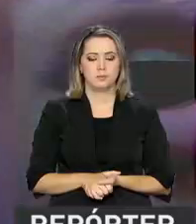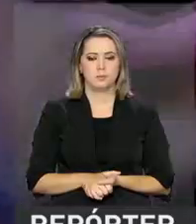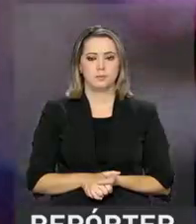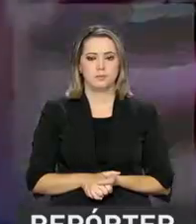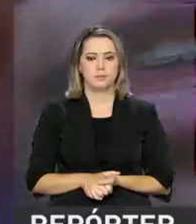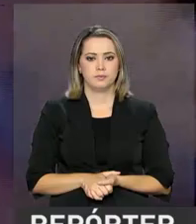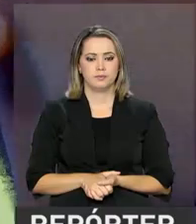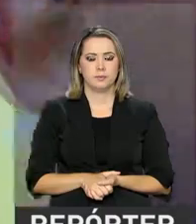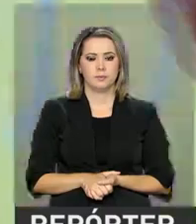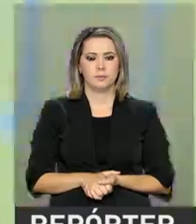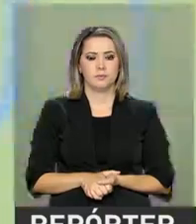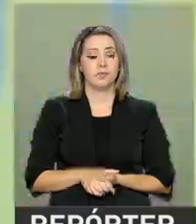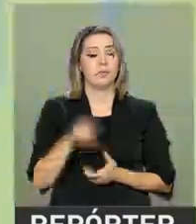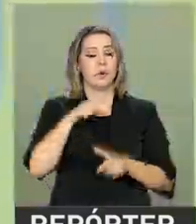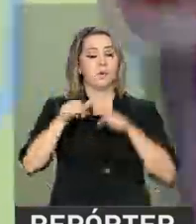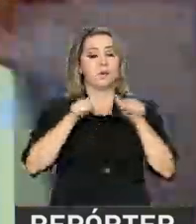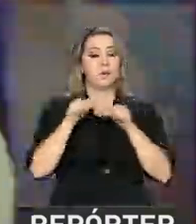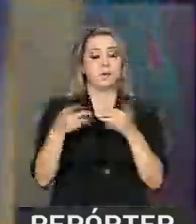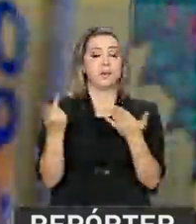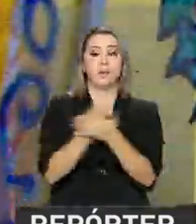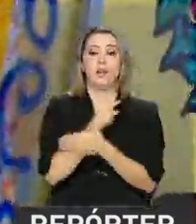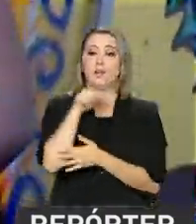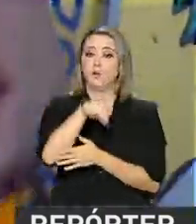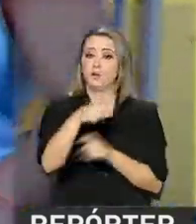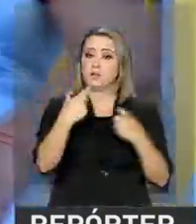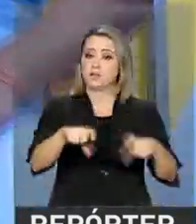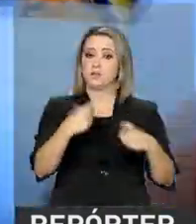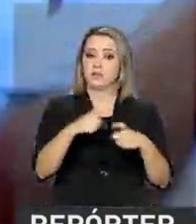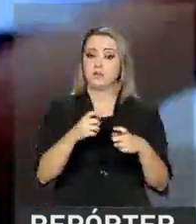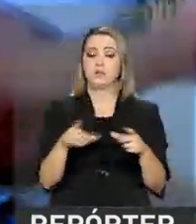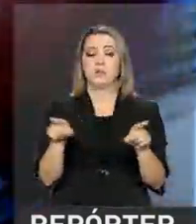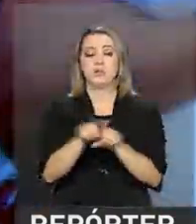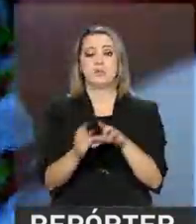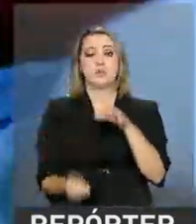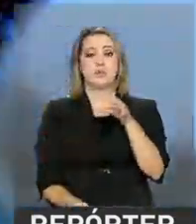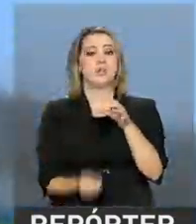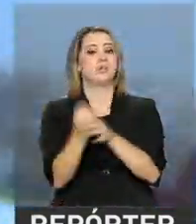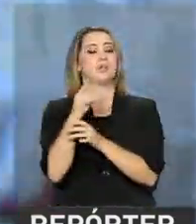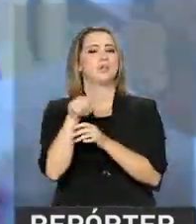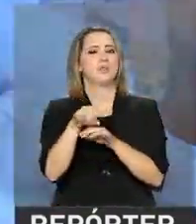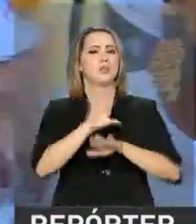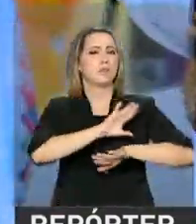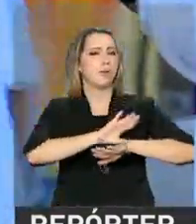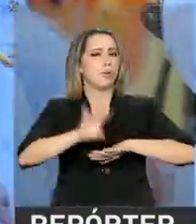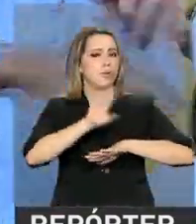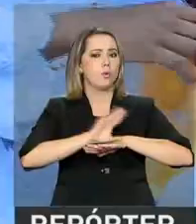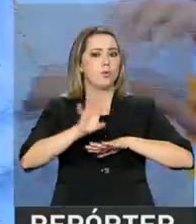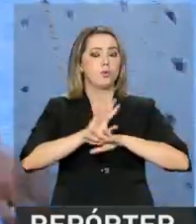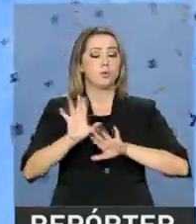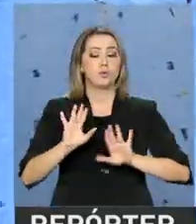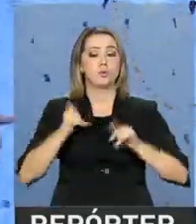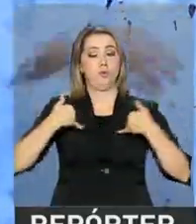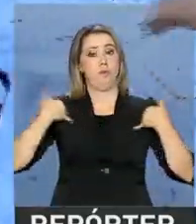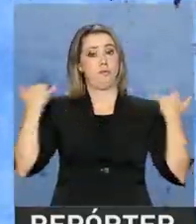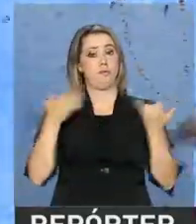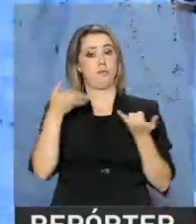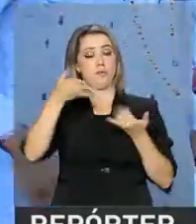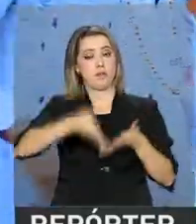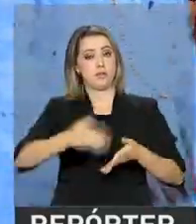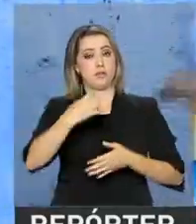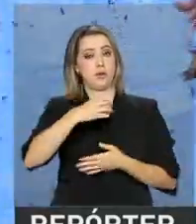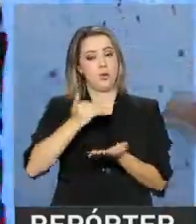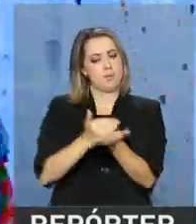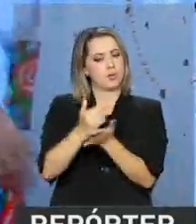Entre as atividades do Centro Cultural nasceu o Afoxé Babá Orixalá Fumfum. A manifestação tem origem na